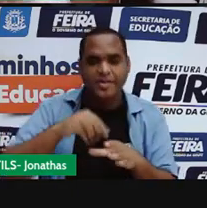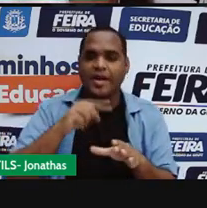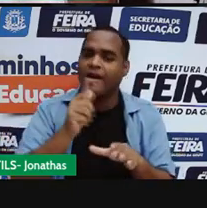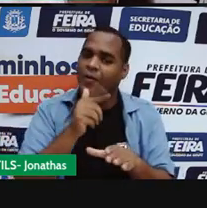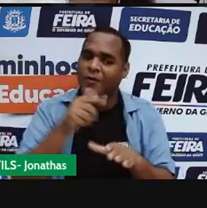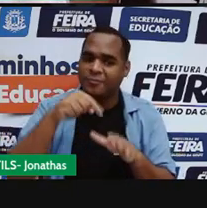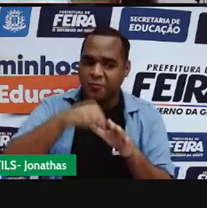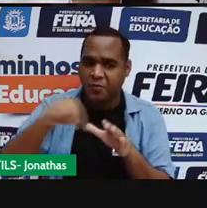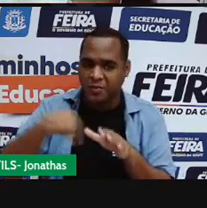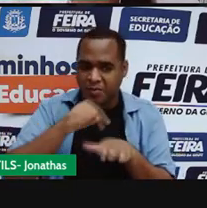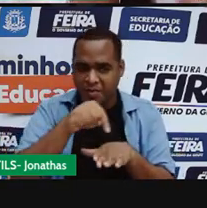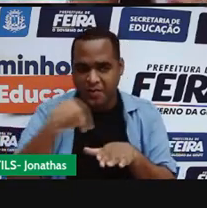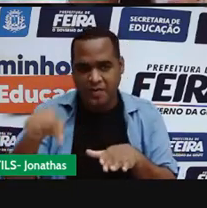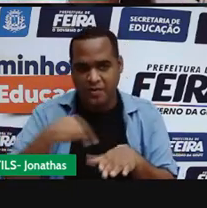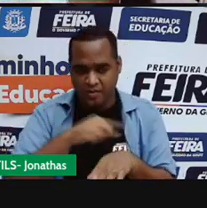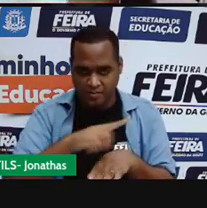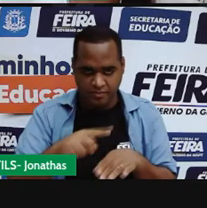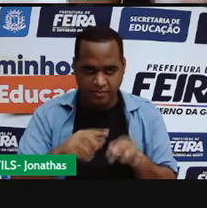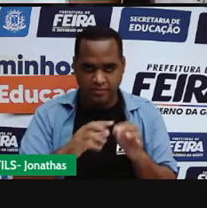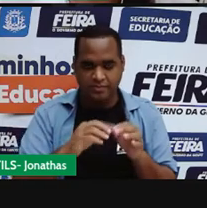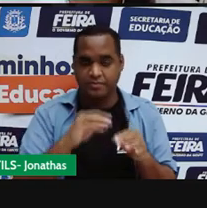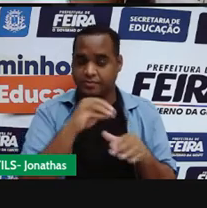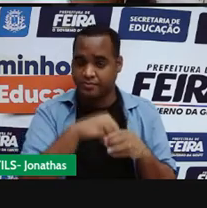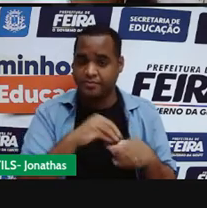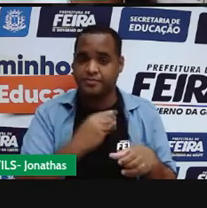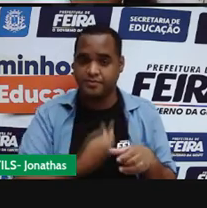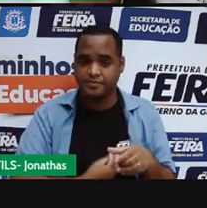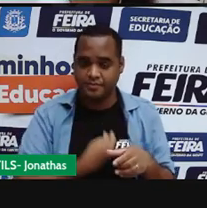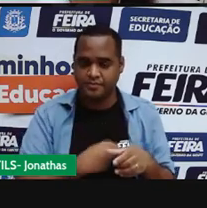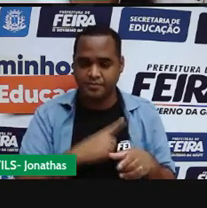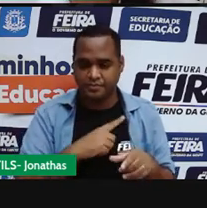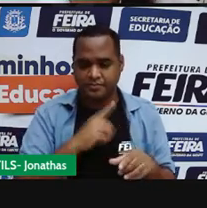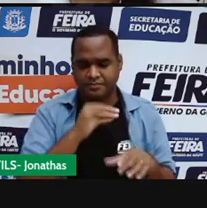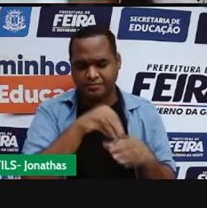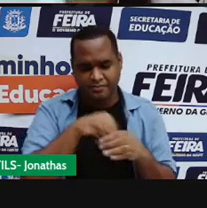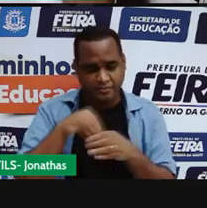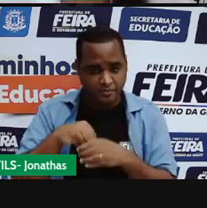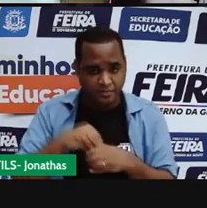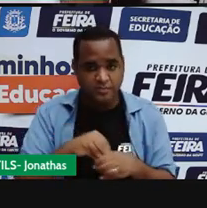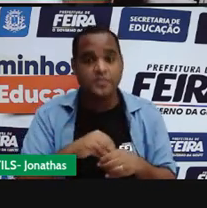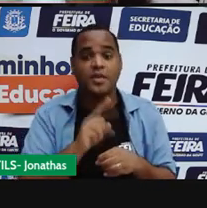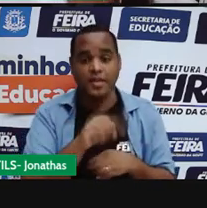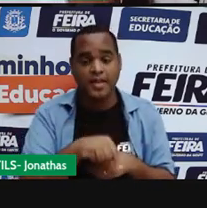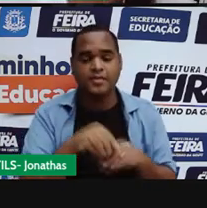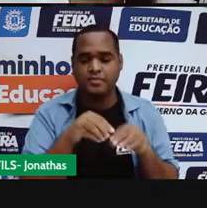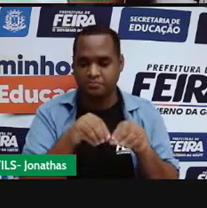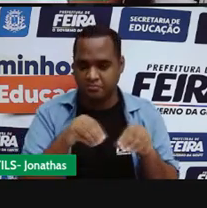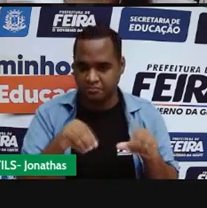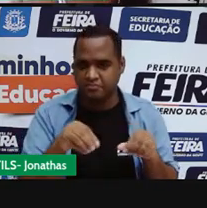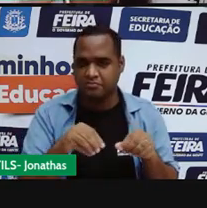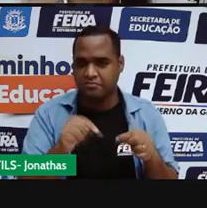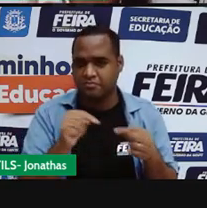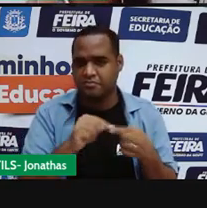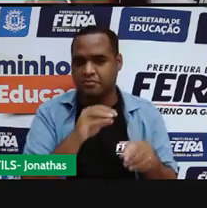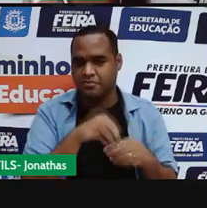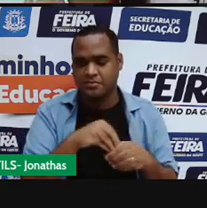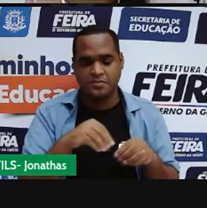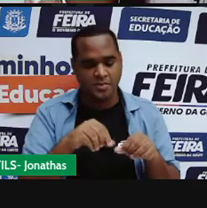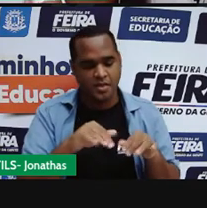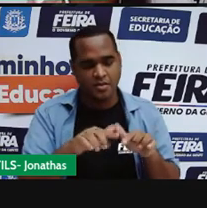buraquinhos e vá parar naquelas camadas mais internas lá da Terra, né? Vá parar nos lençóis